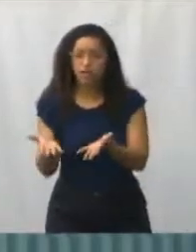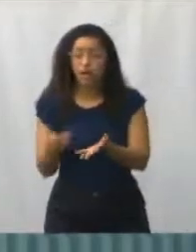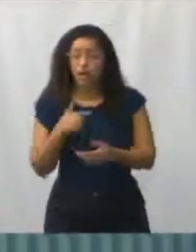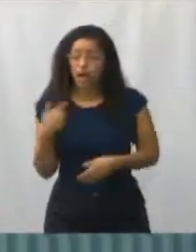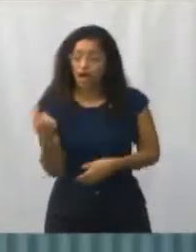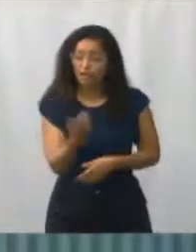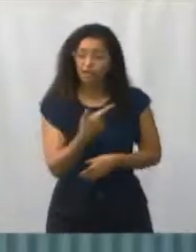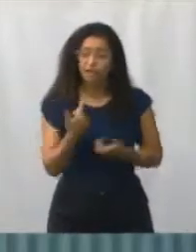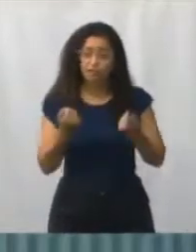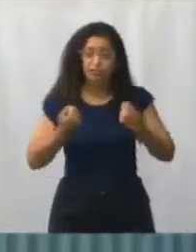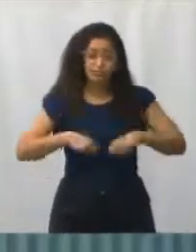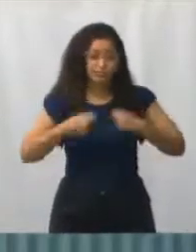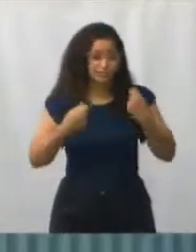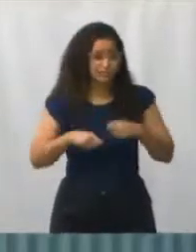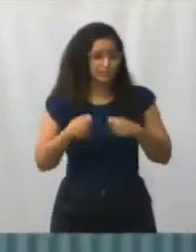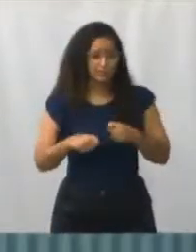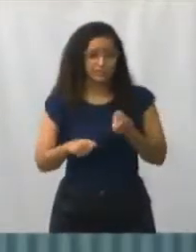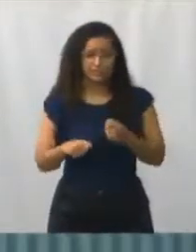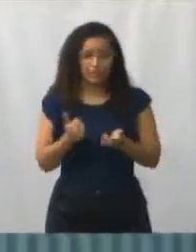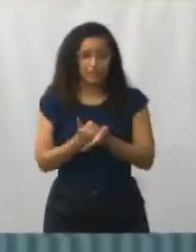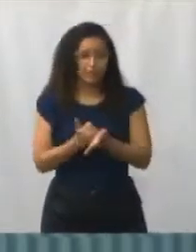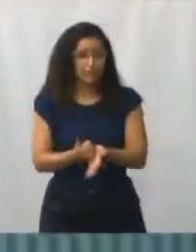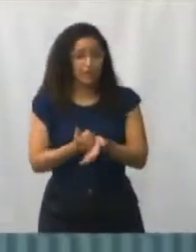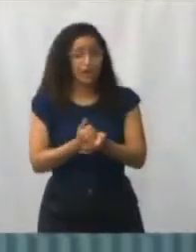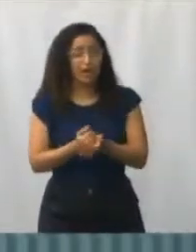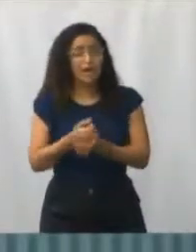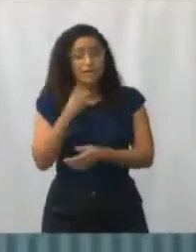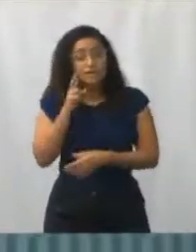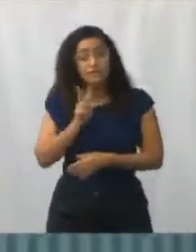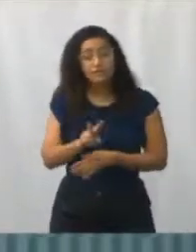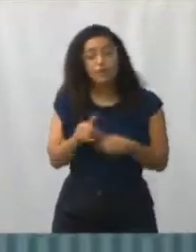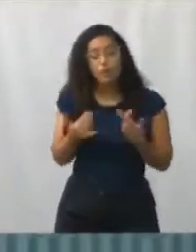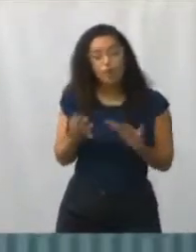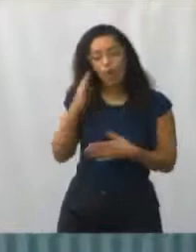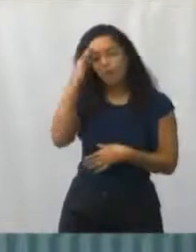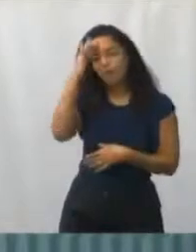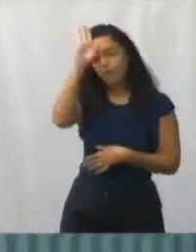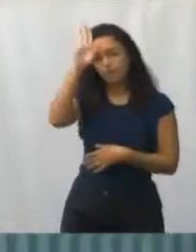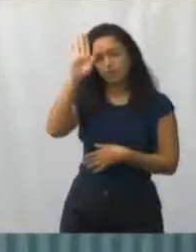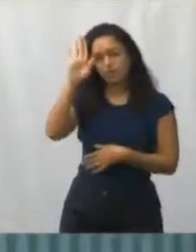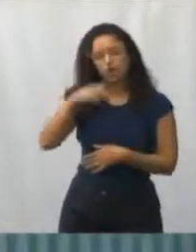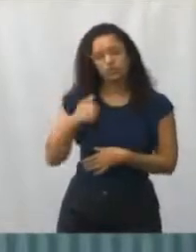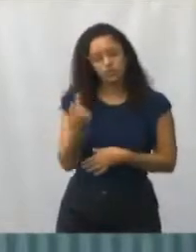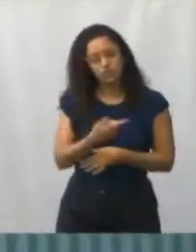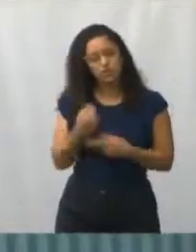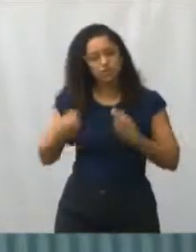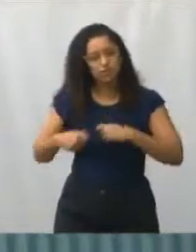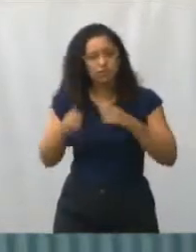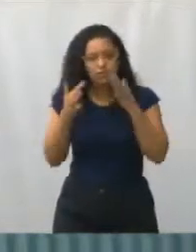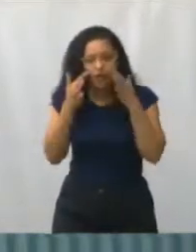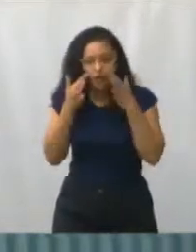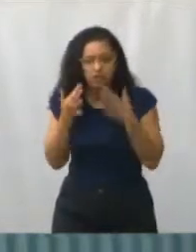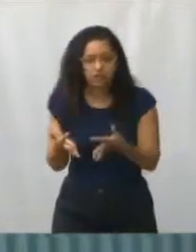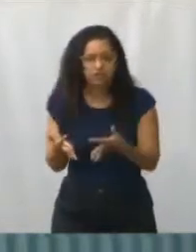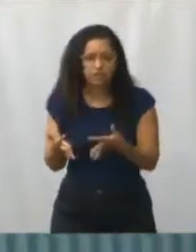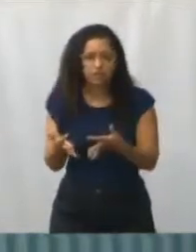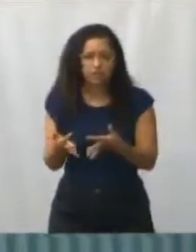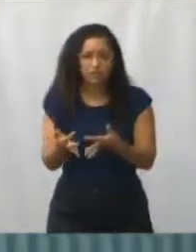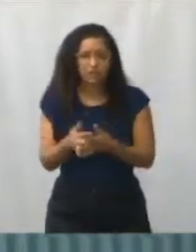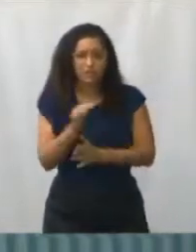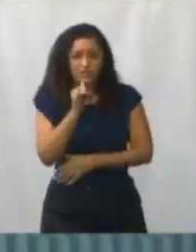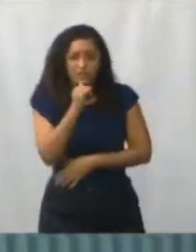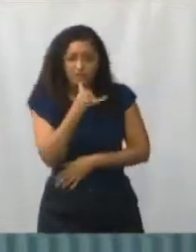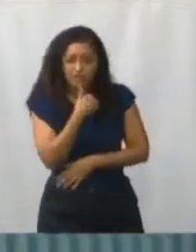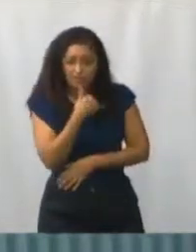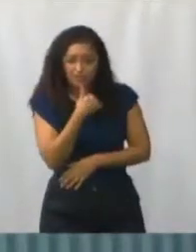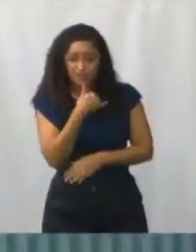precisamos inverter as prioridades. Infelizmente, as nossas periferias, por muitos